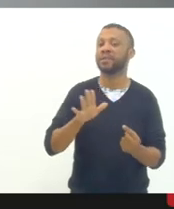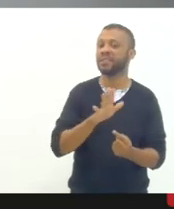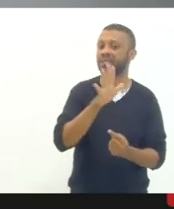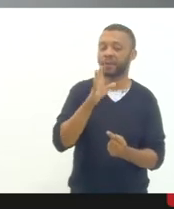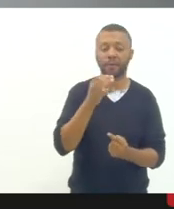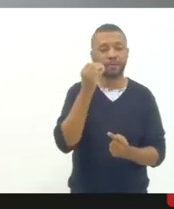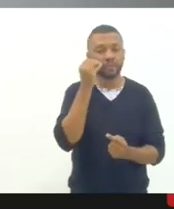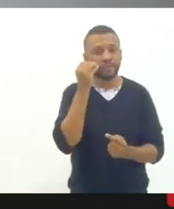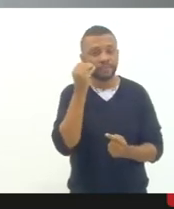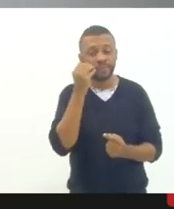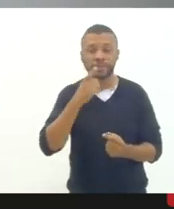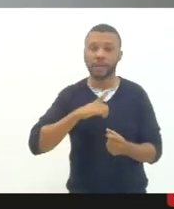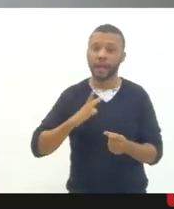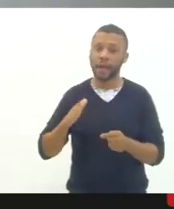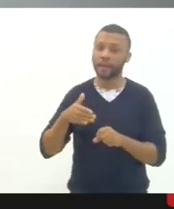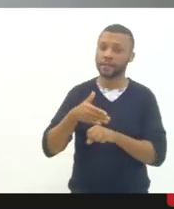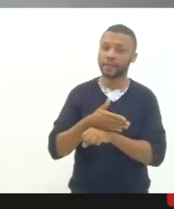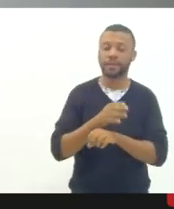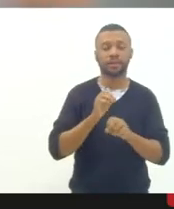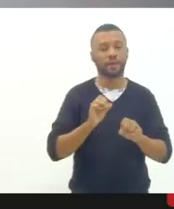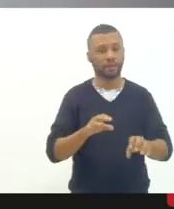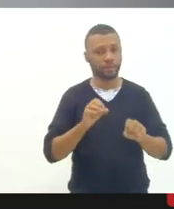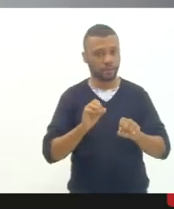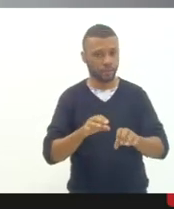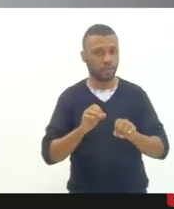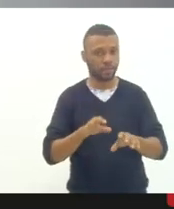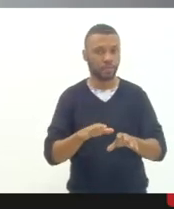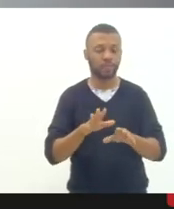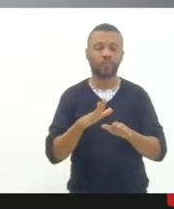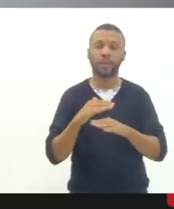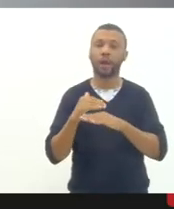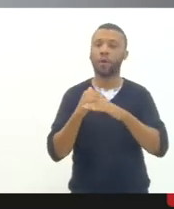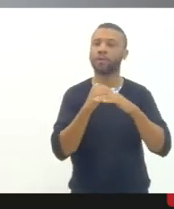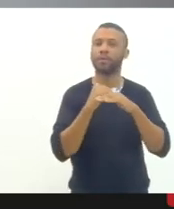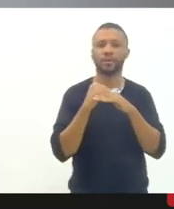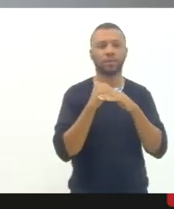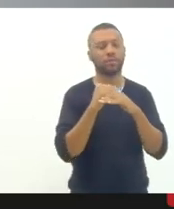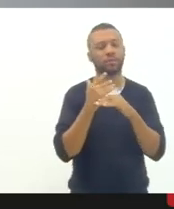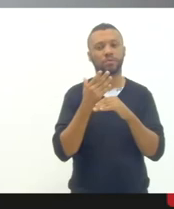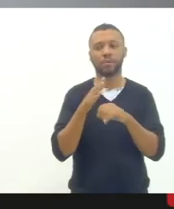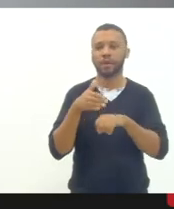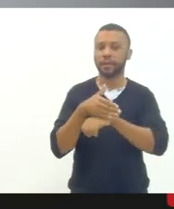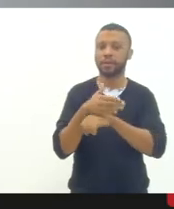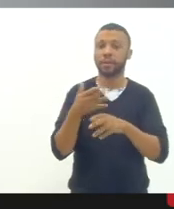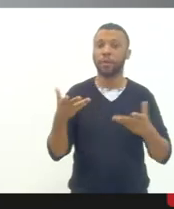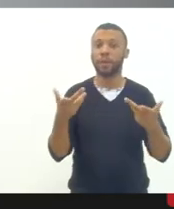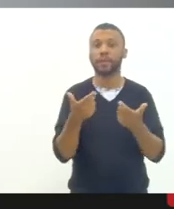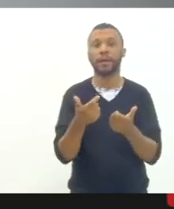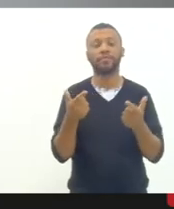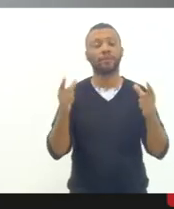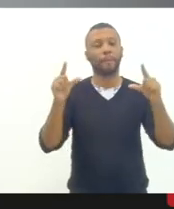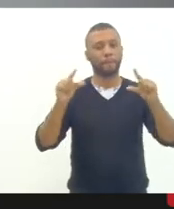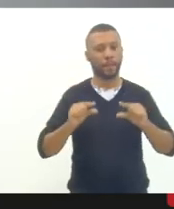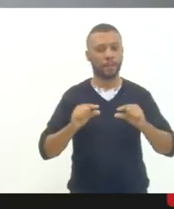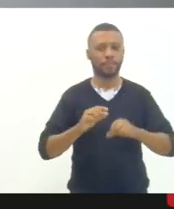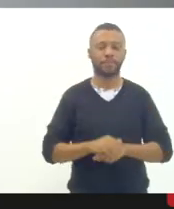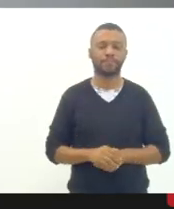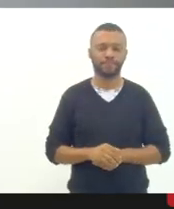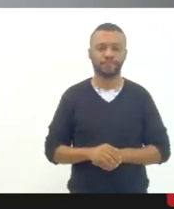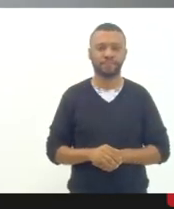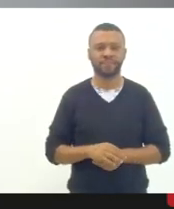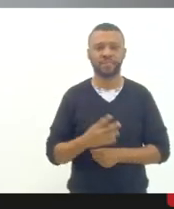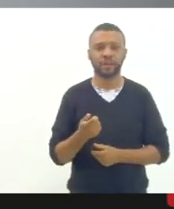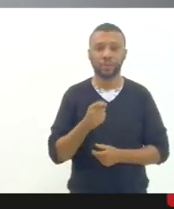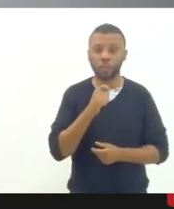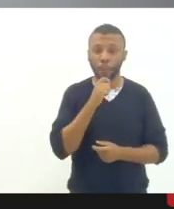acesso à educação a universalização do acesso uma qualidade mínima ou seja sequer o